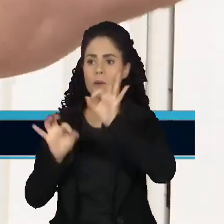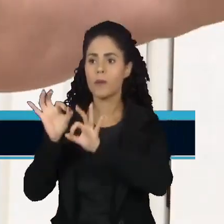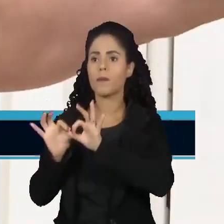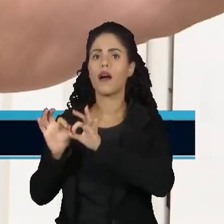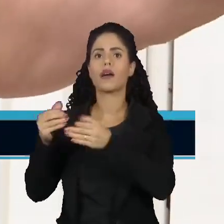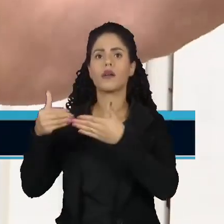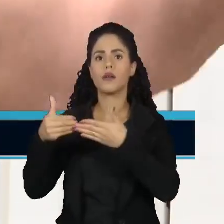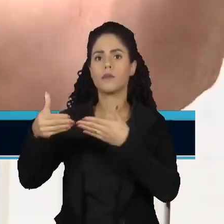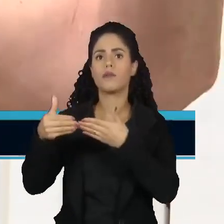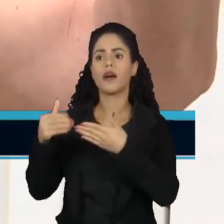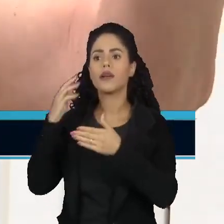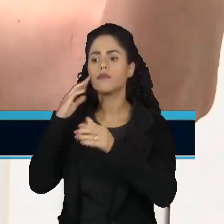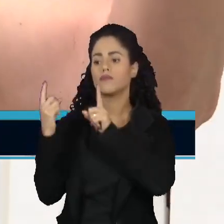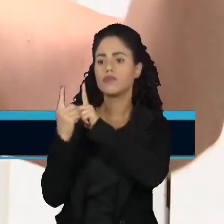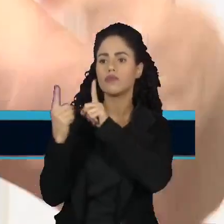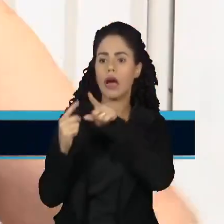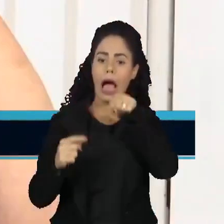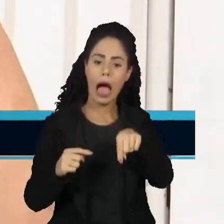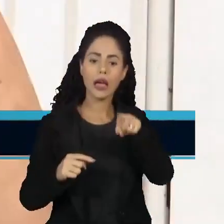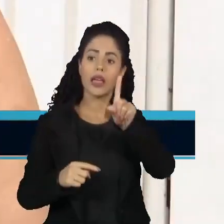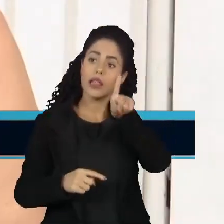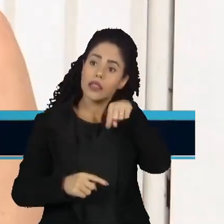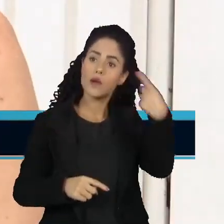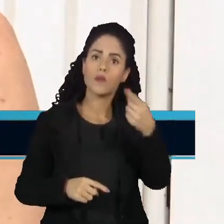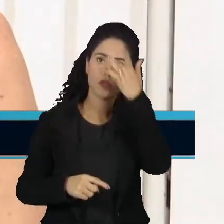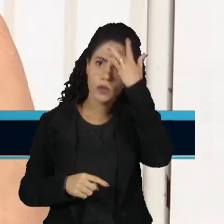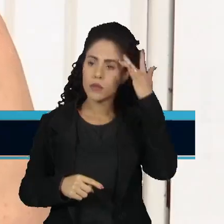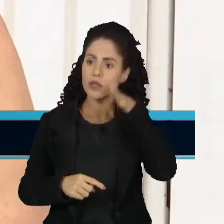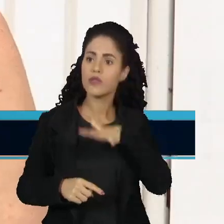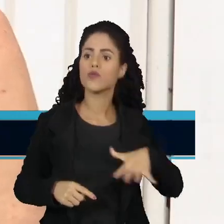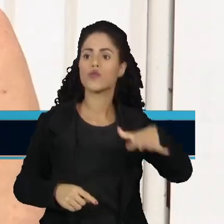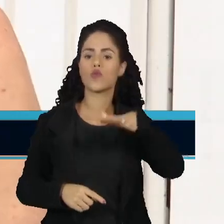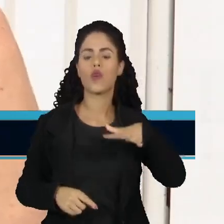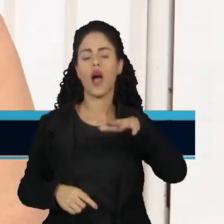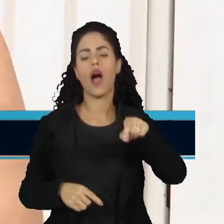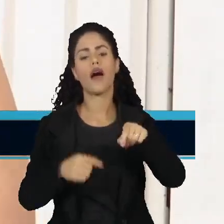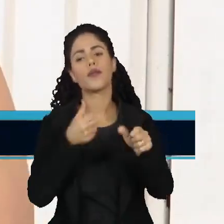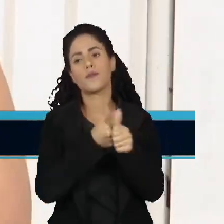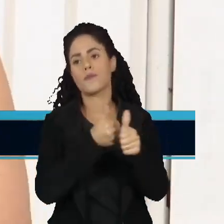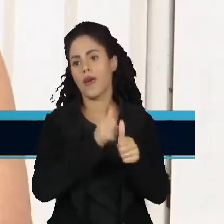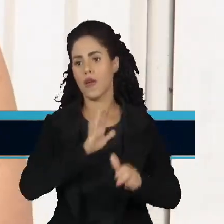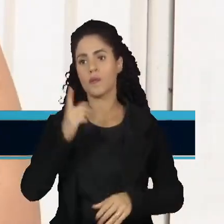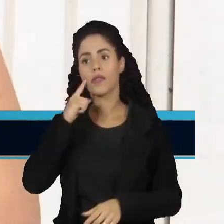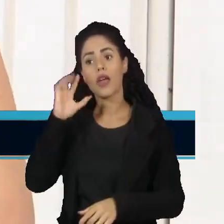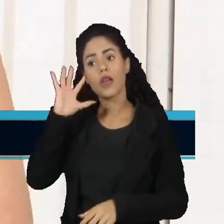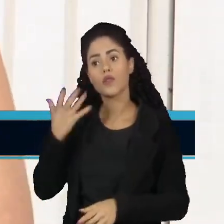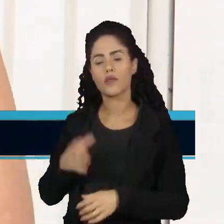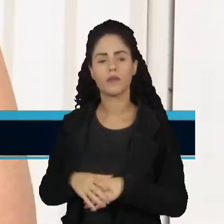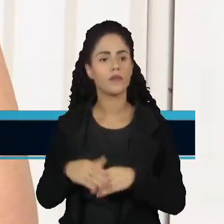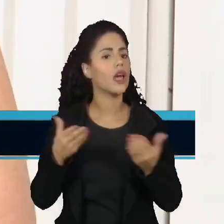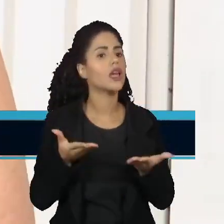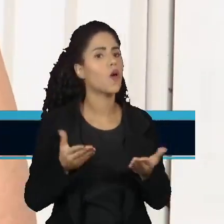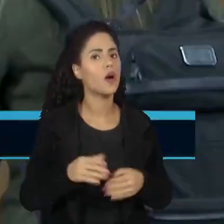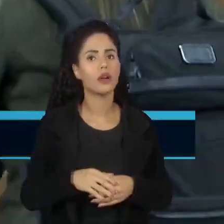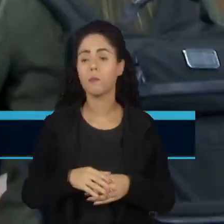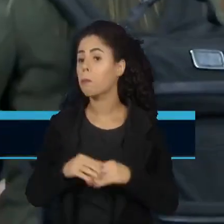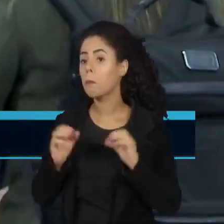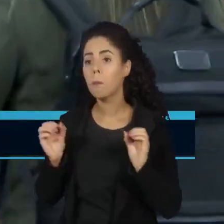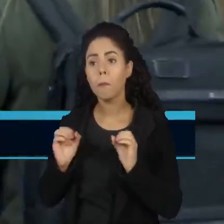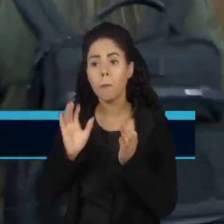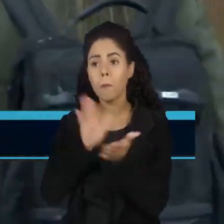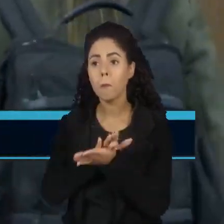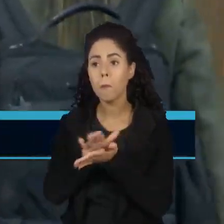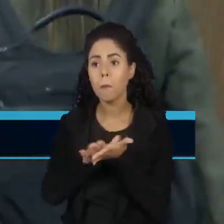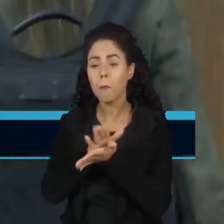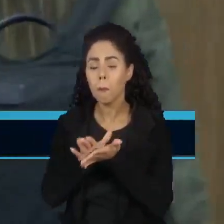daí para lá. E que aqui viria alguém que estaria aqui na área do Jaguaré, então, isso aqui. E agora? Nada. O